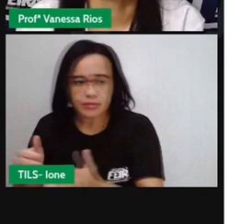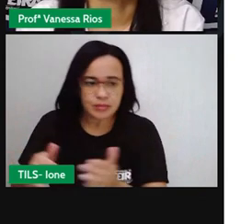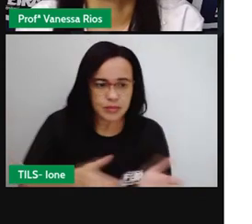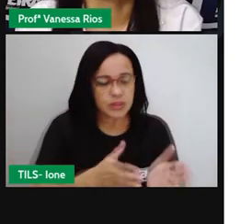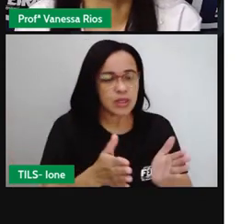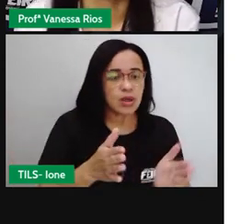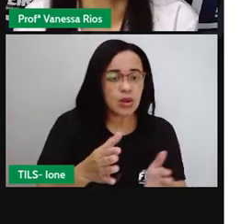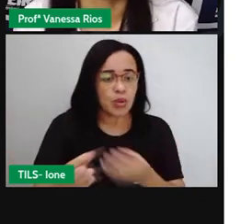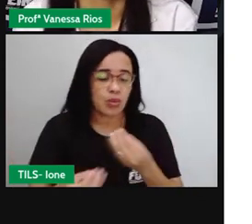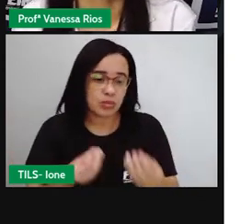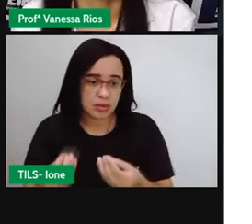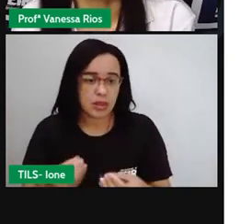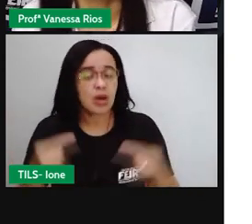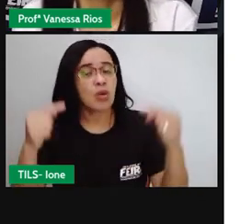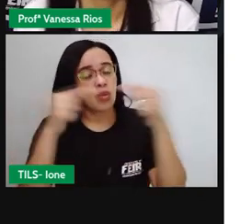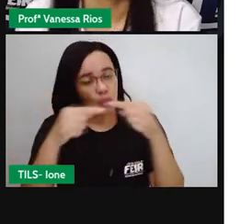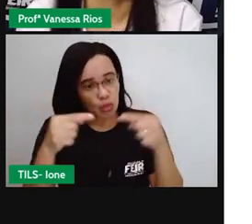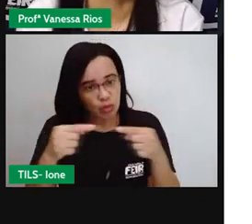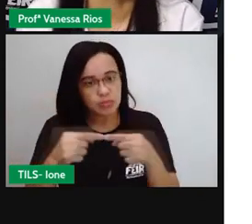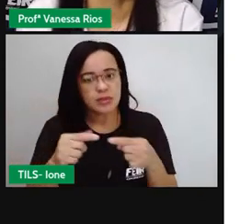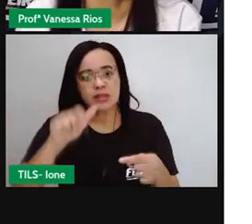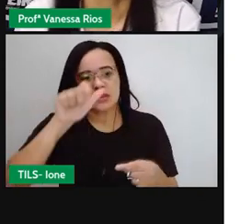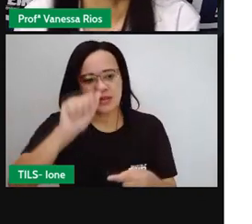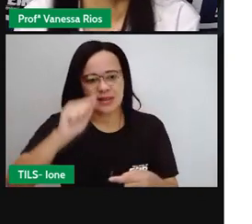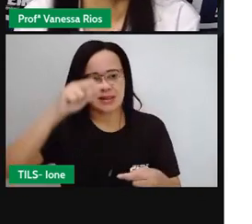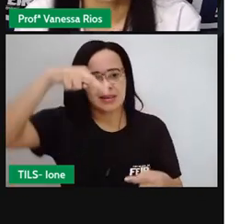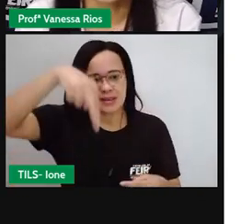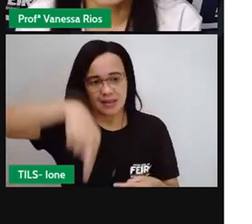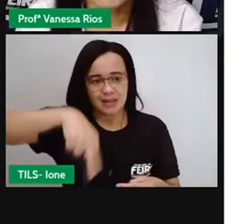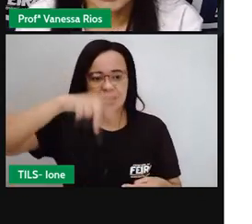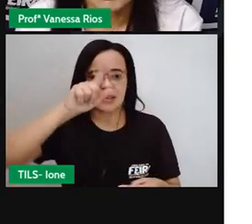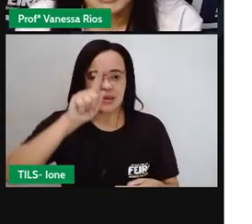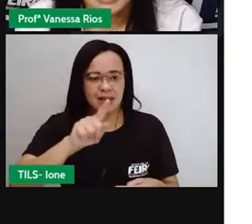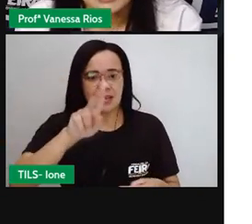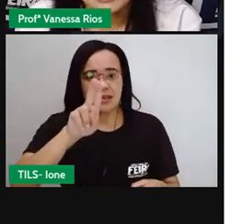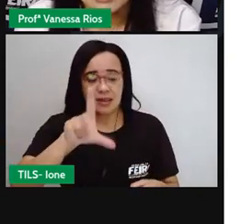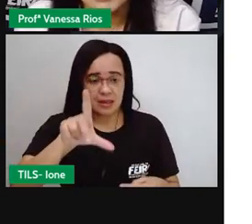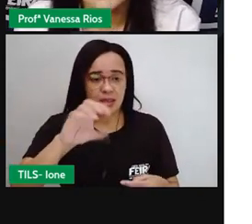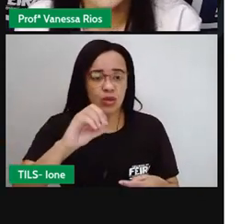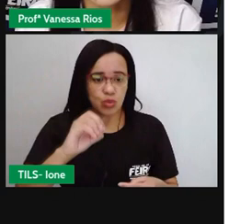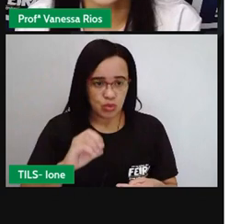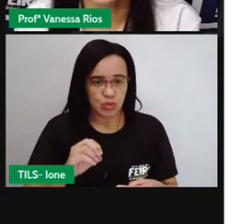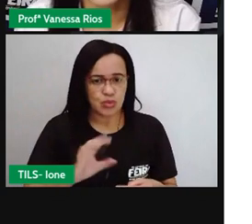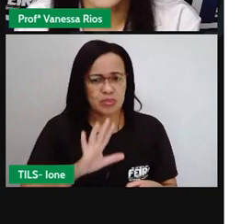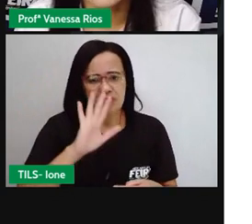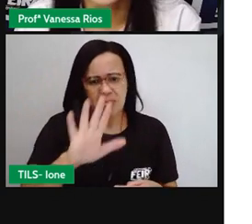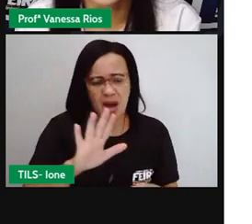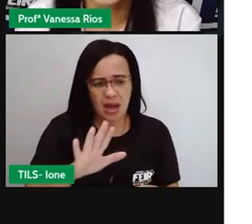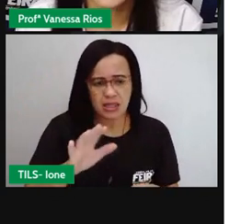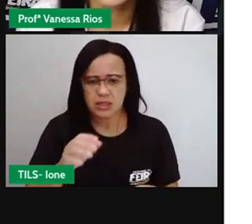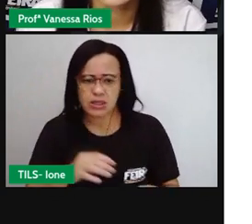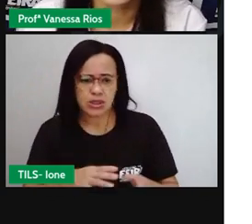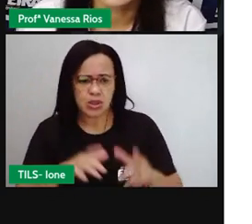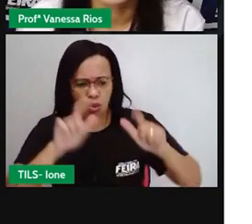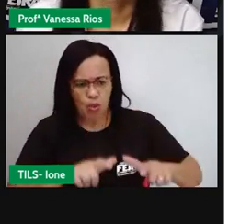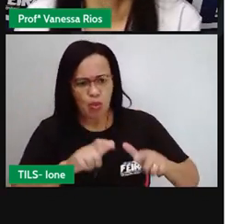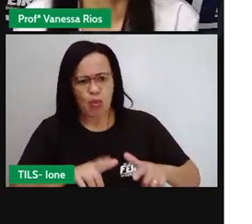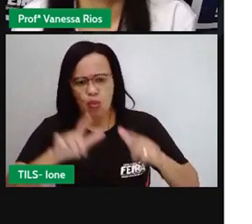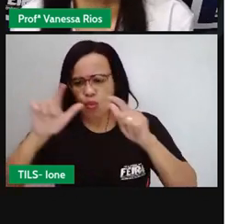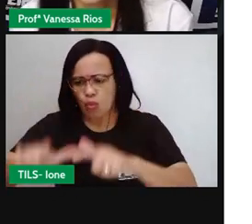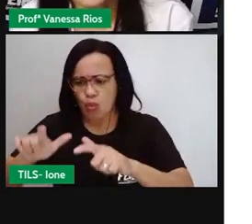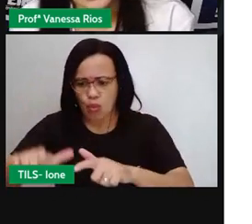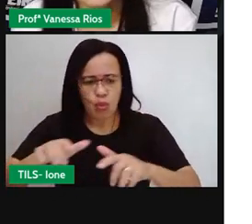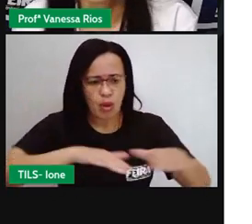estão presentes, não só aí, ó, nessa questão de localização, de movimentação, mas elas estão, eles estão presentes